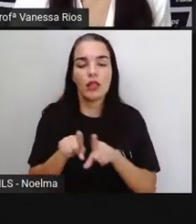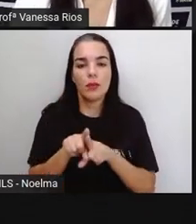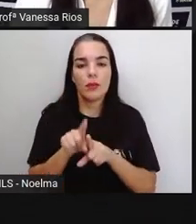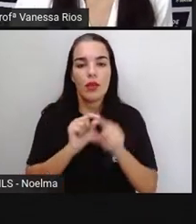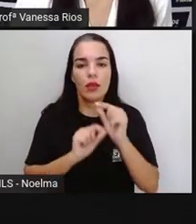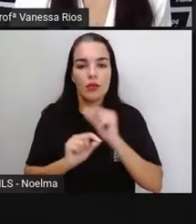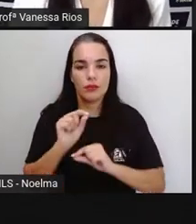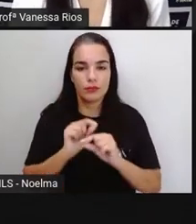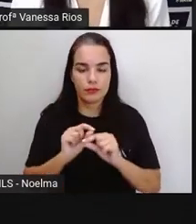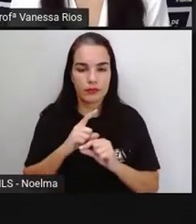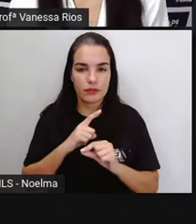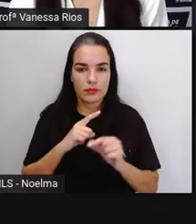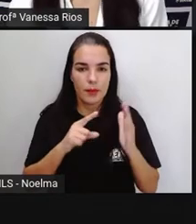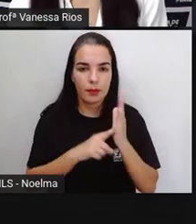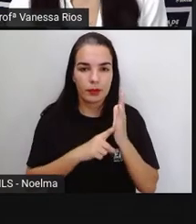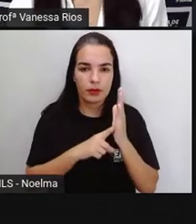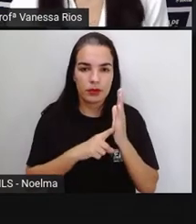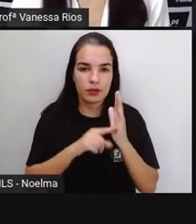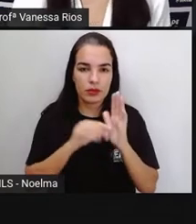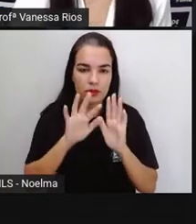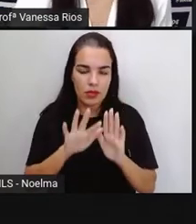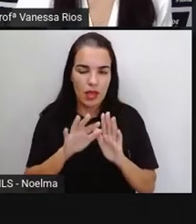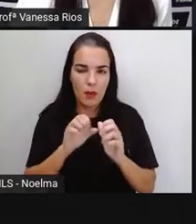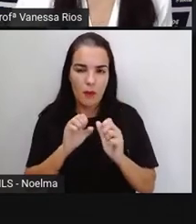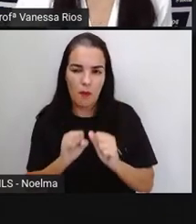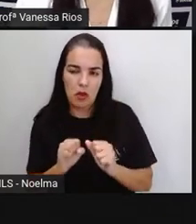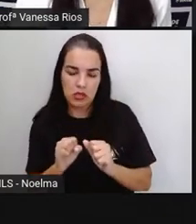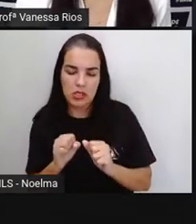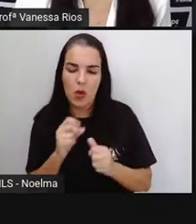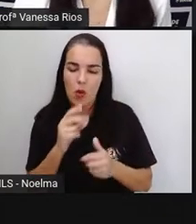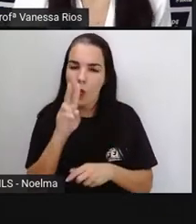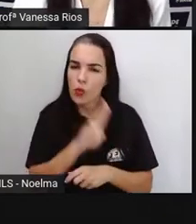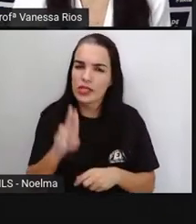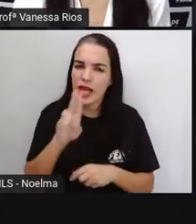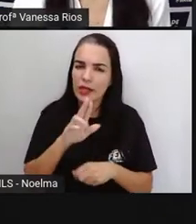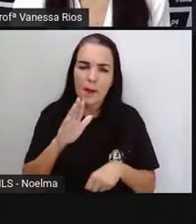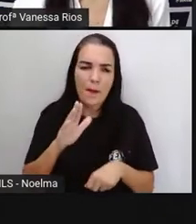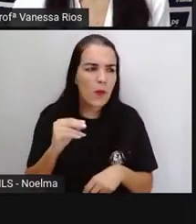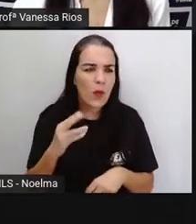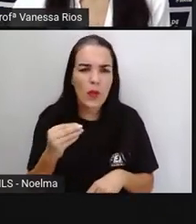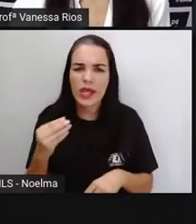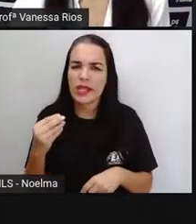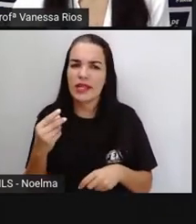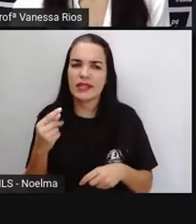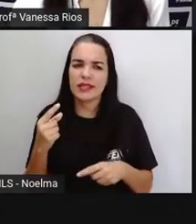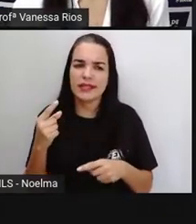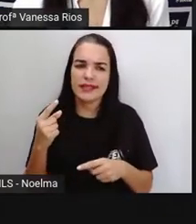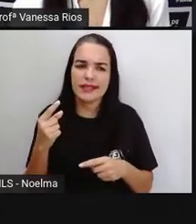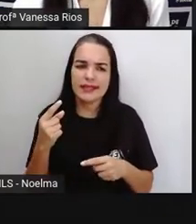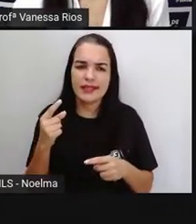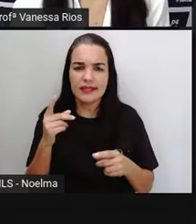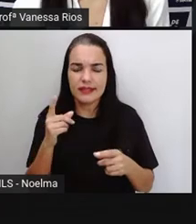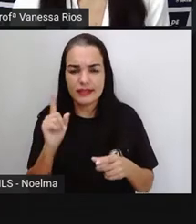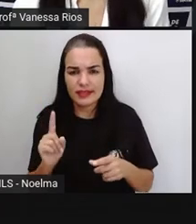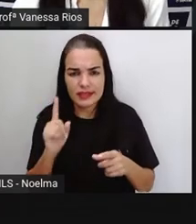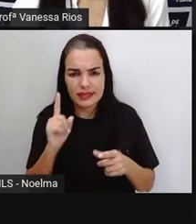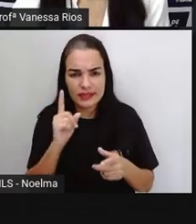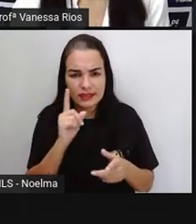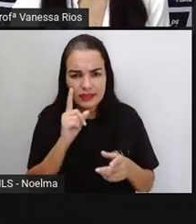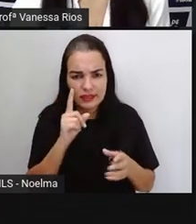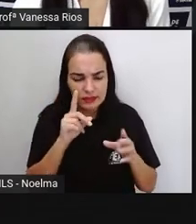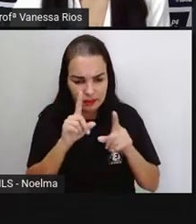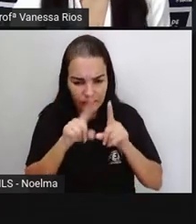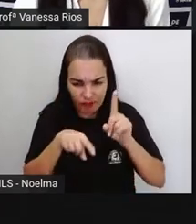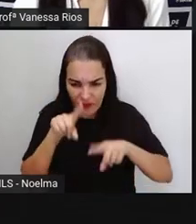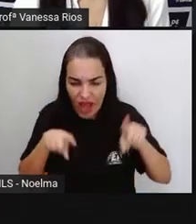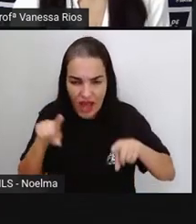que são utilizadas com mais frequência ou com menos frequência. Mas também tem aí a sua importância, o seu objetivo,